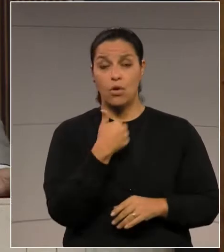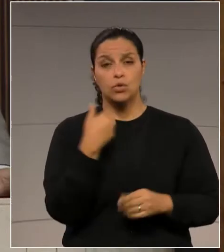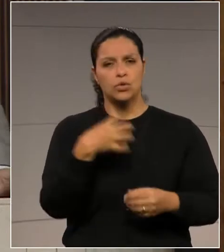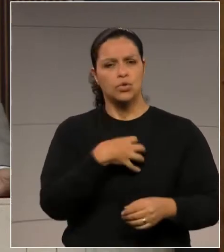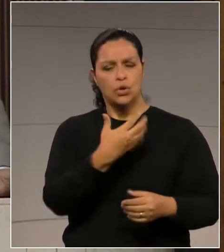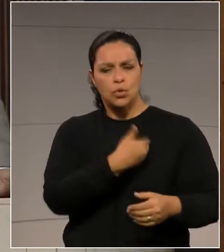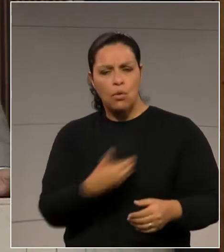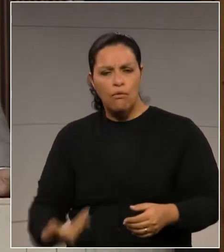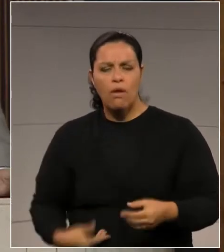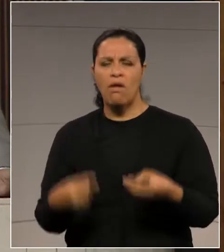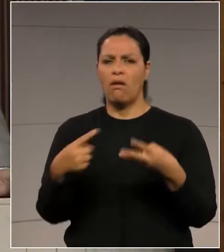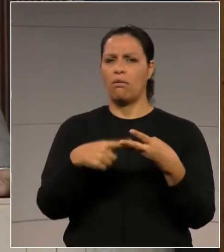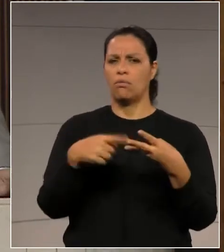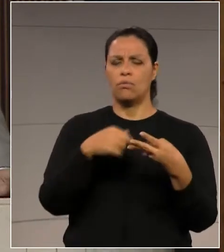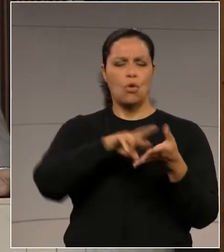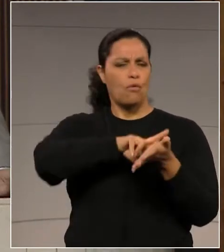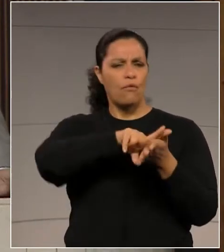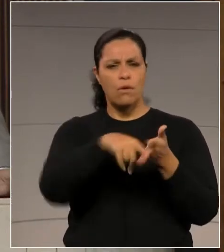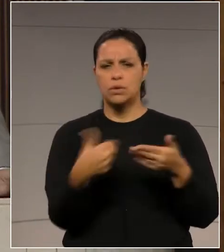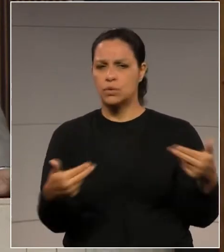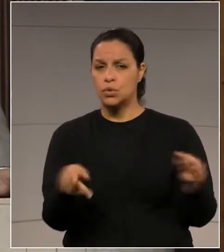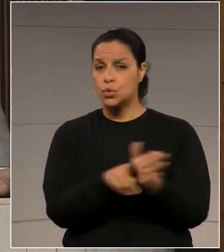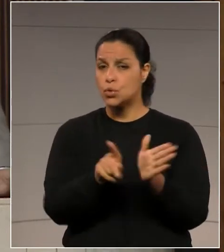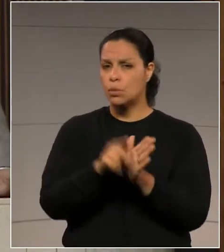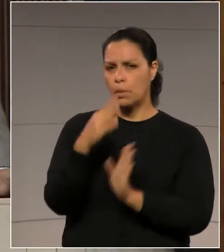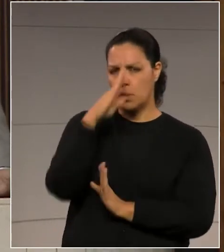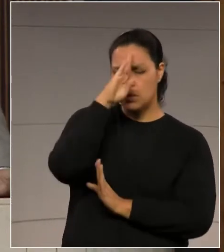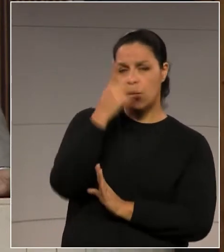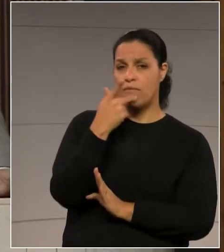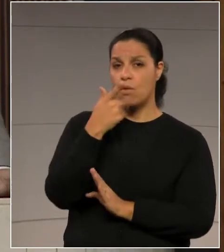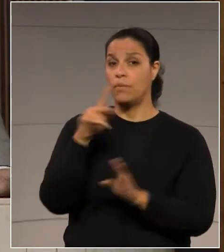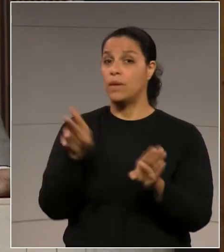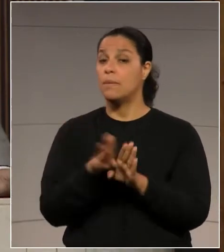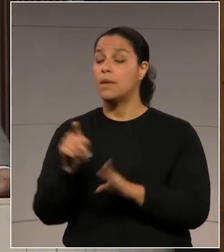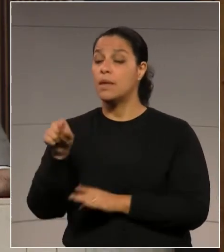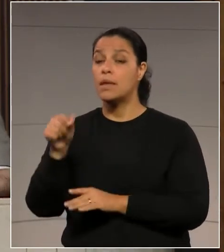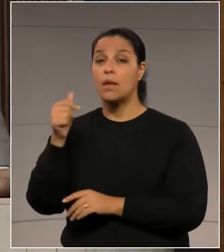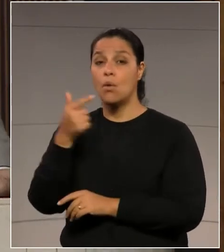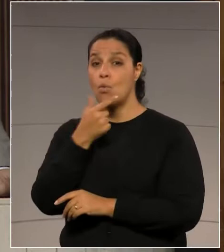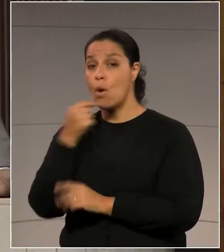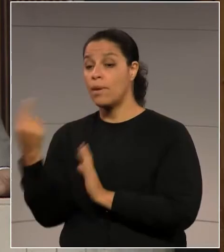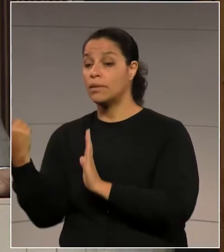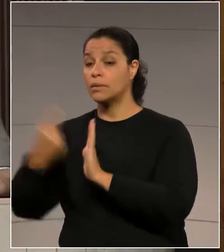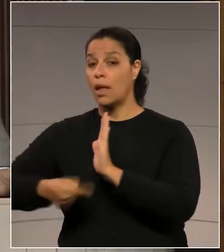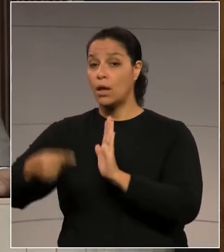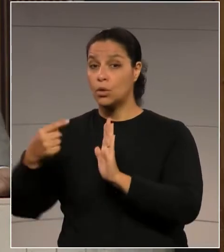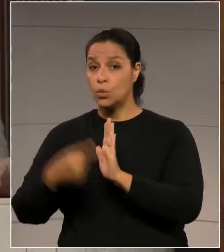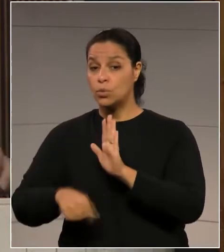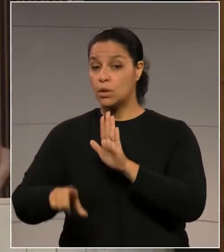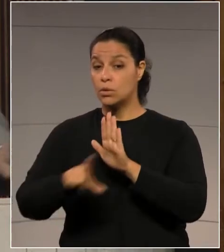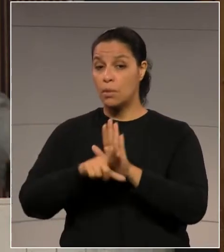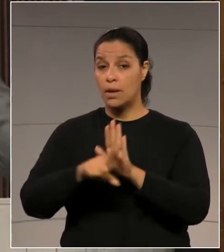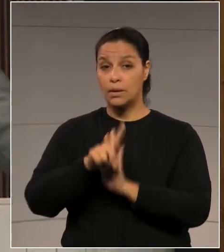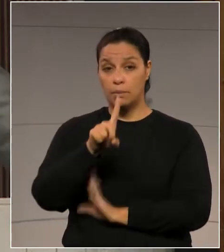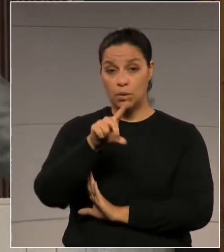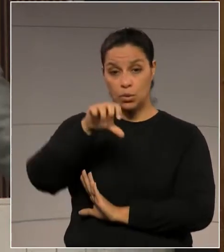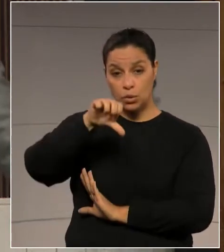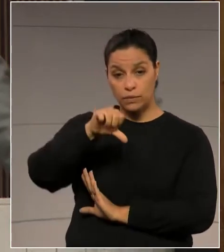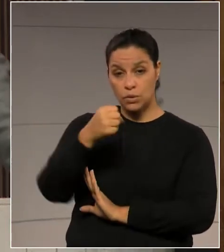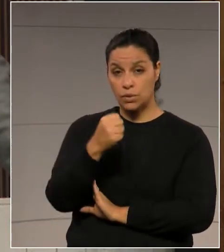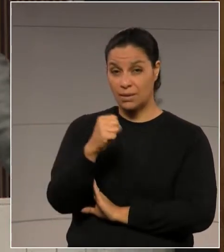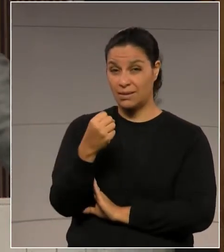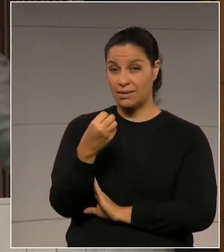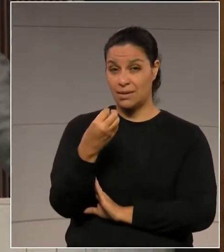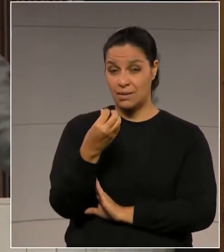seu jeito de governar e tudo mais. Foi denunciado numa lei de 1983 de